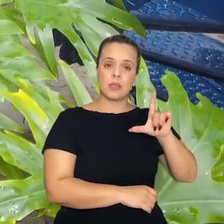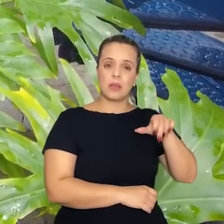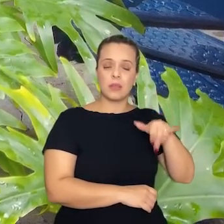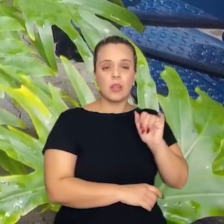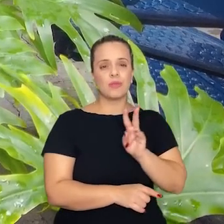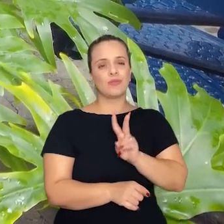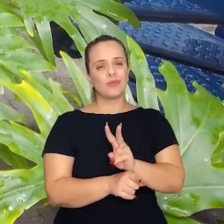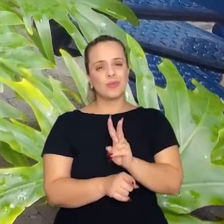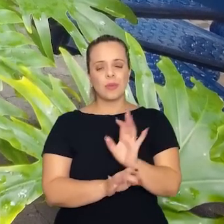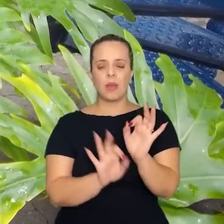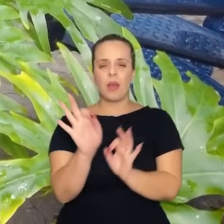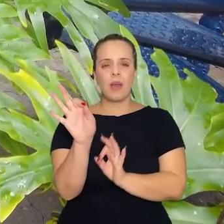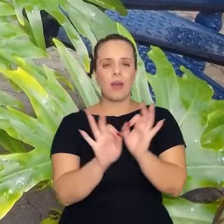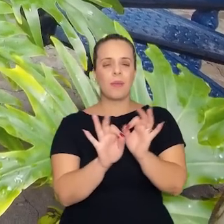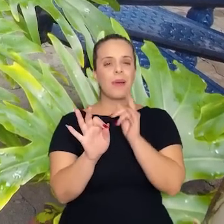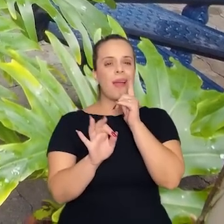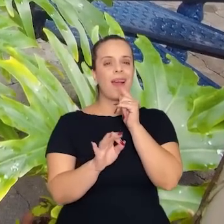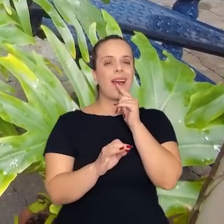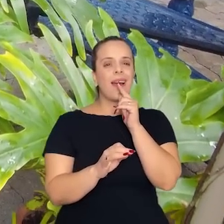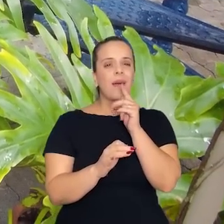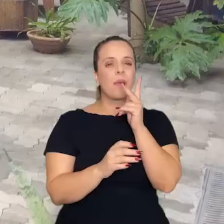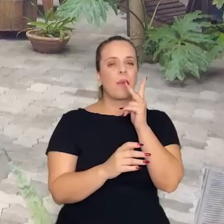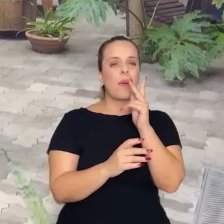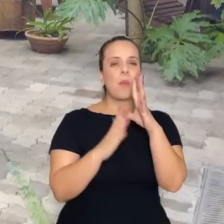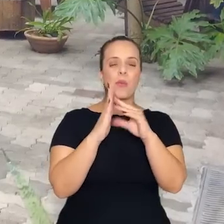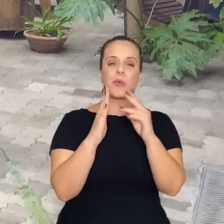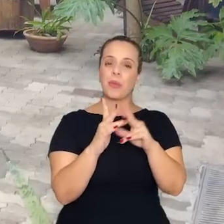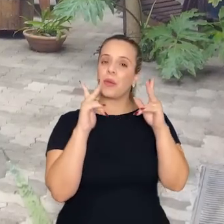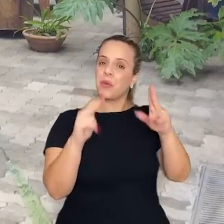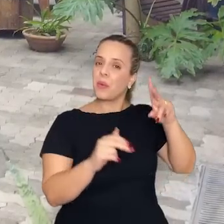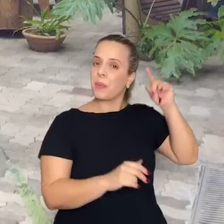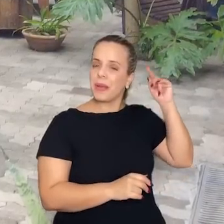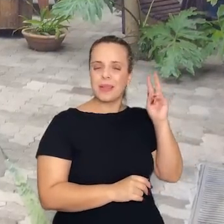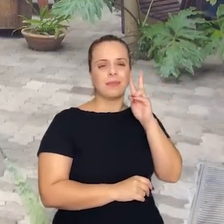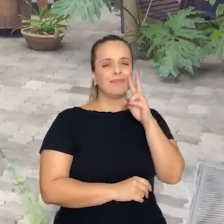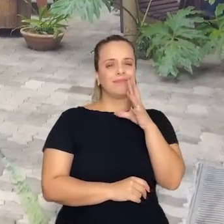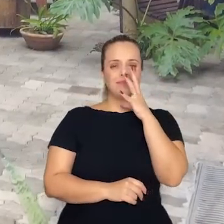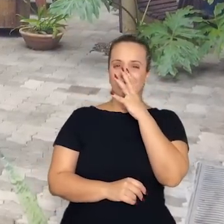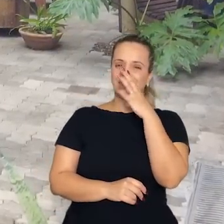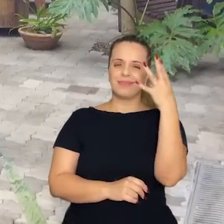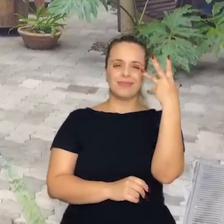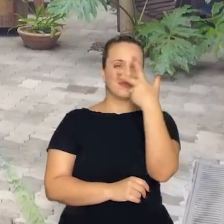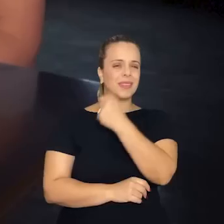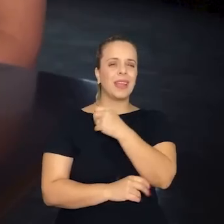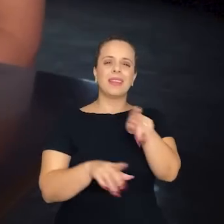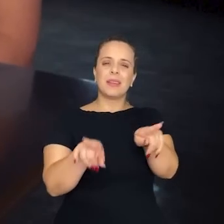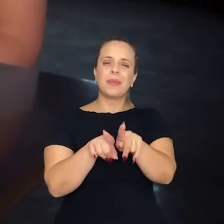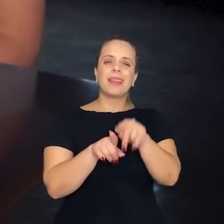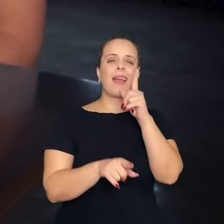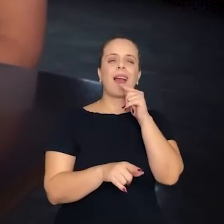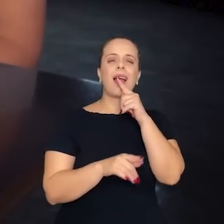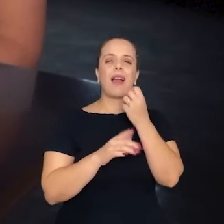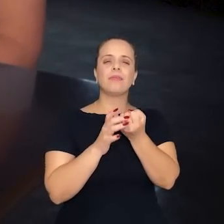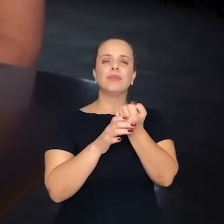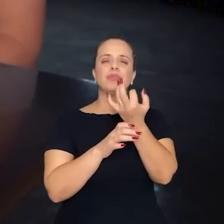chapariz com a estética da época e eu acho muito charmoso. Aquele barulhinho da água, daqui a